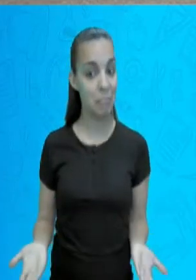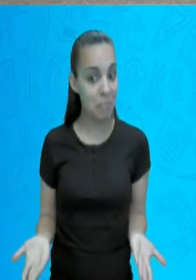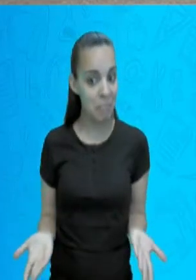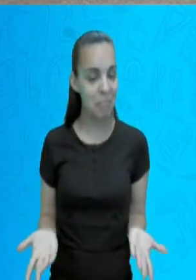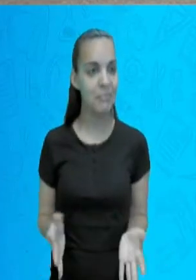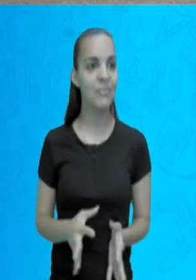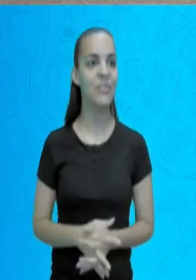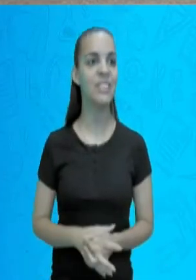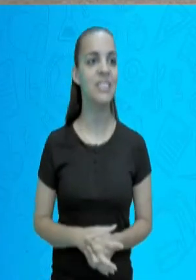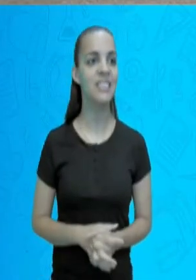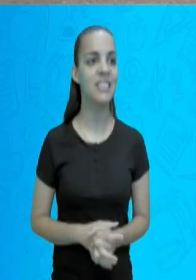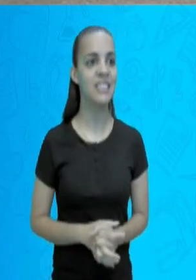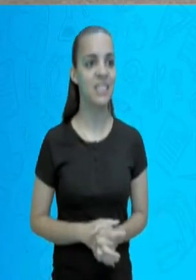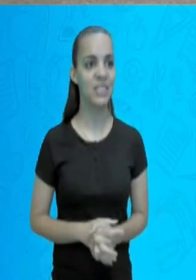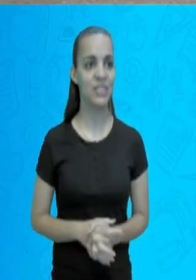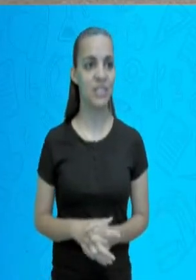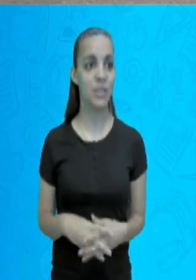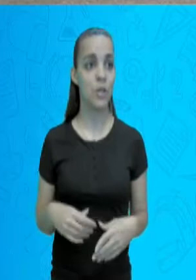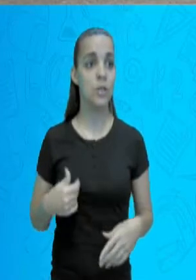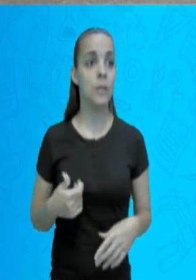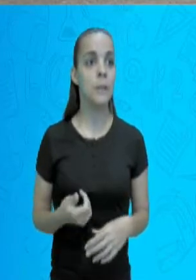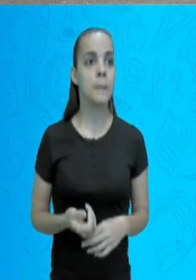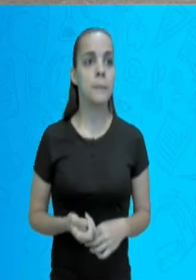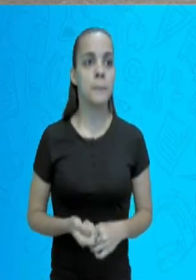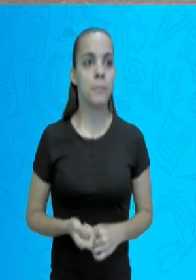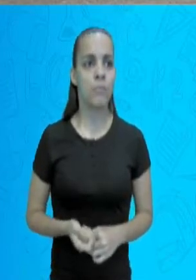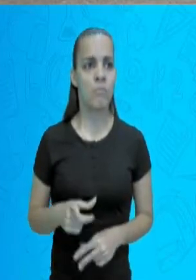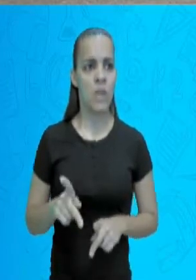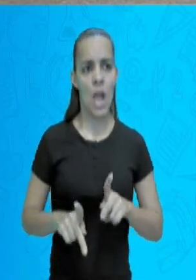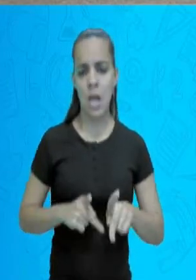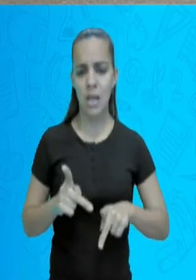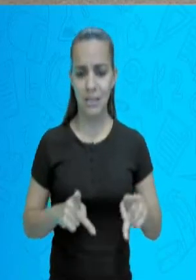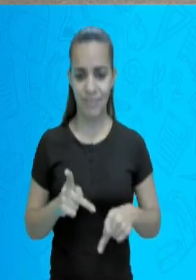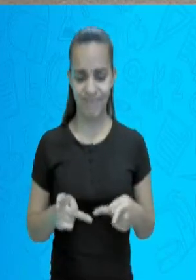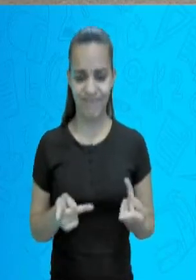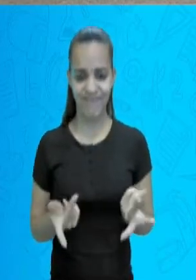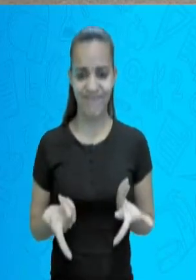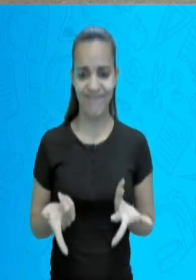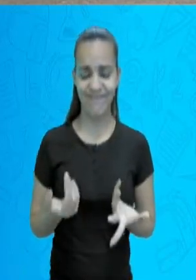E as políticas governamentais têm que mudar.